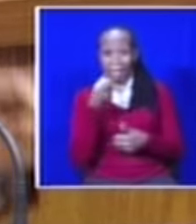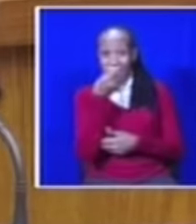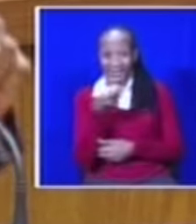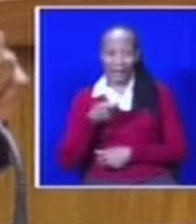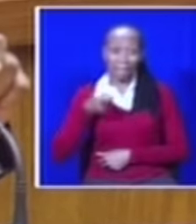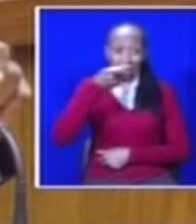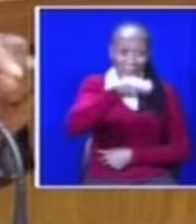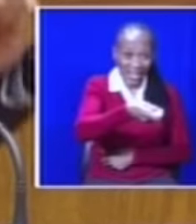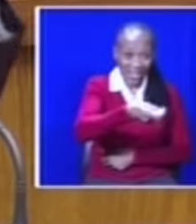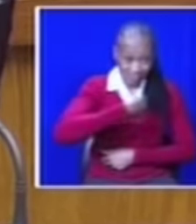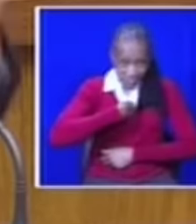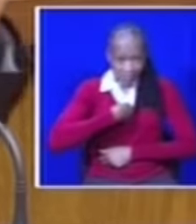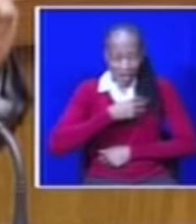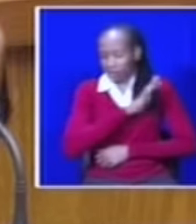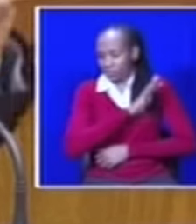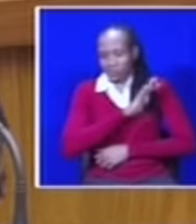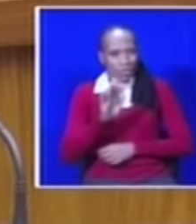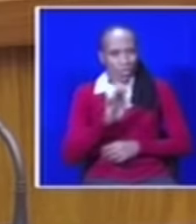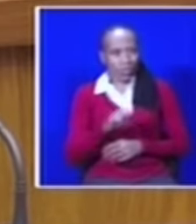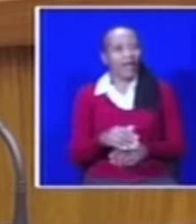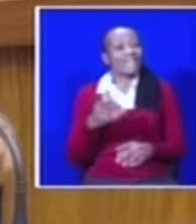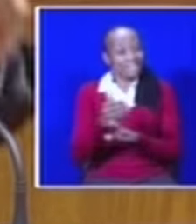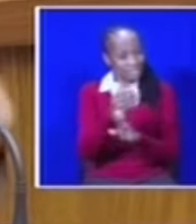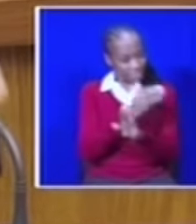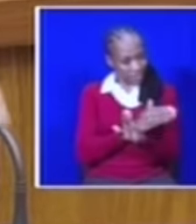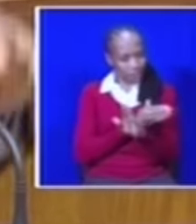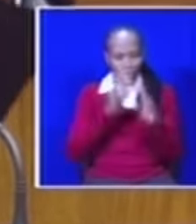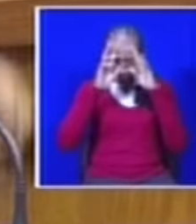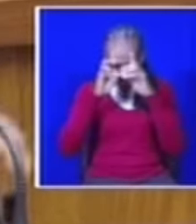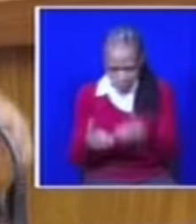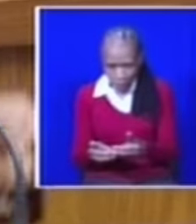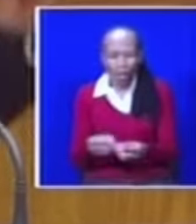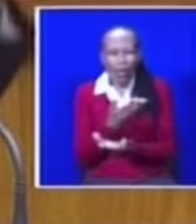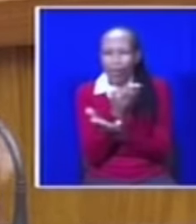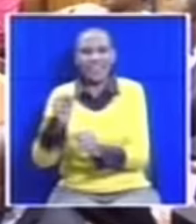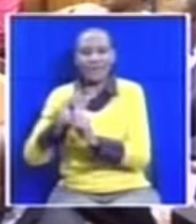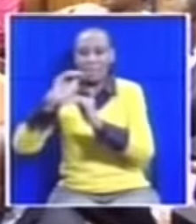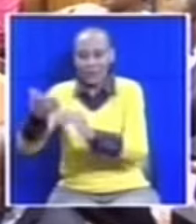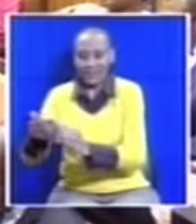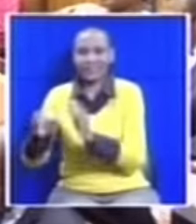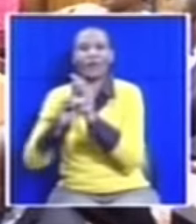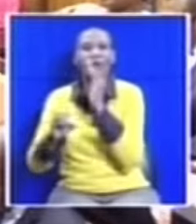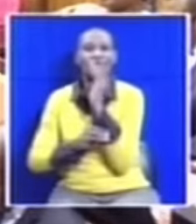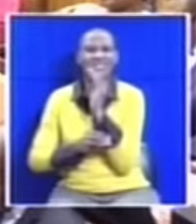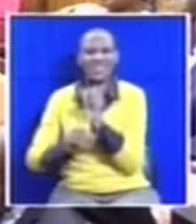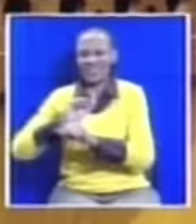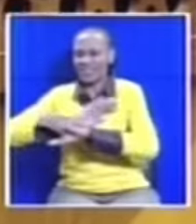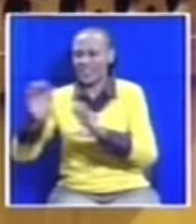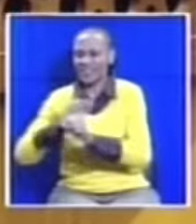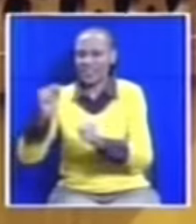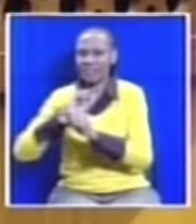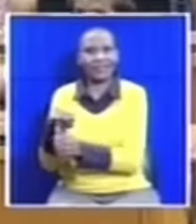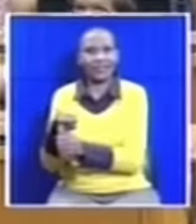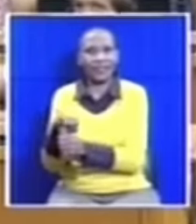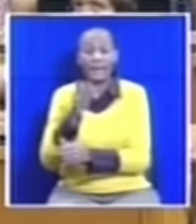votação foi de 143 votos a favor e 233 contra a destituição. O Congresso Nacional Africano, que